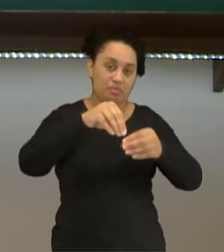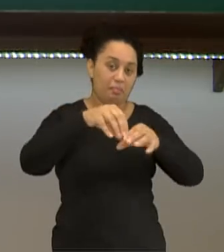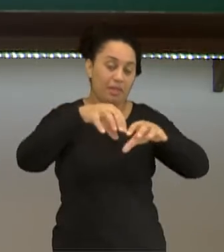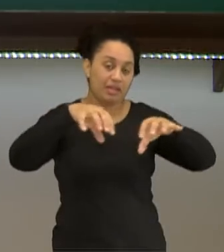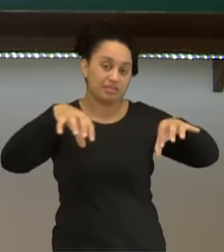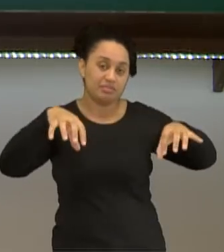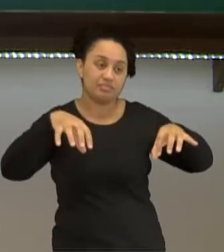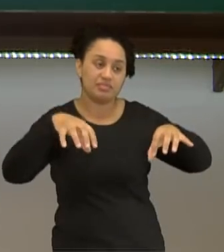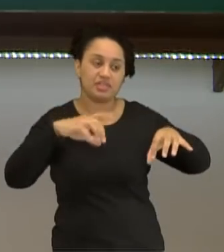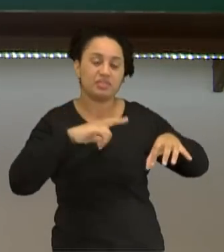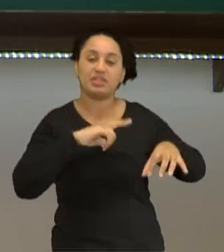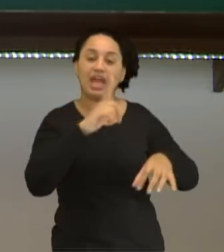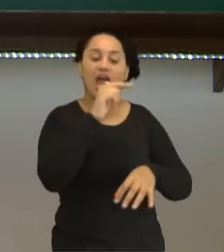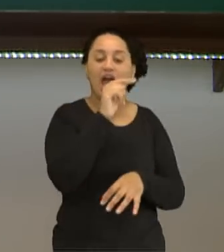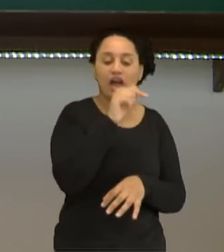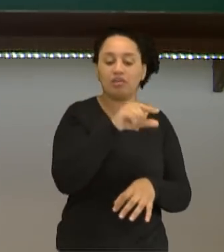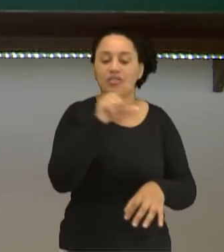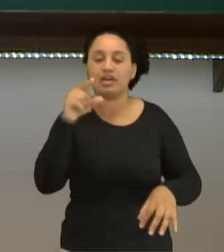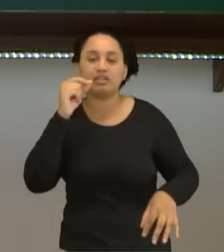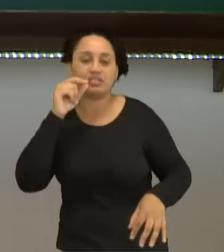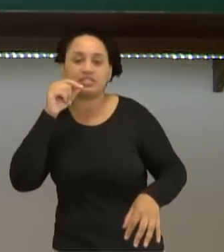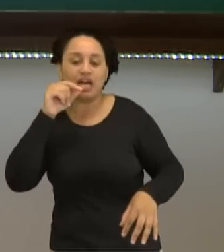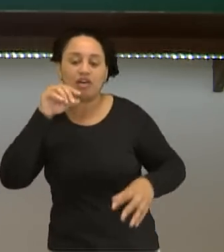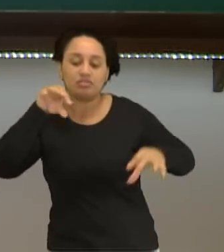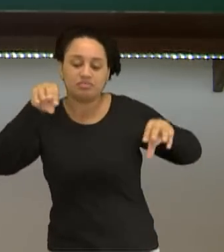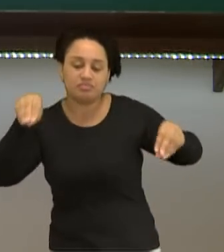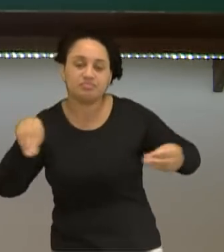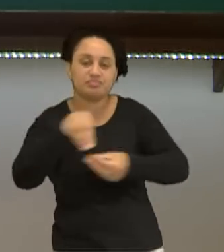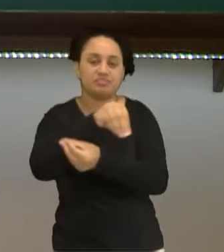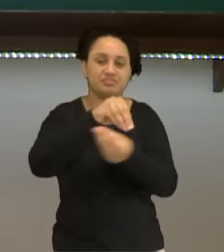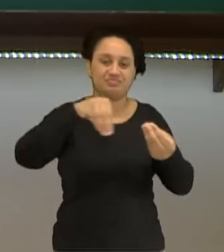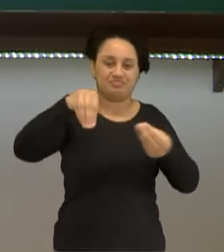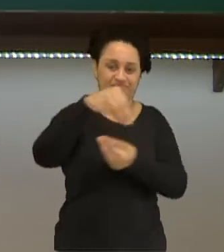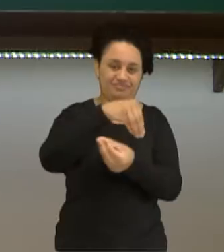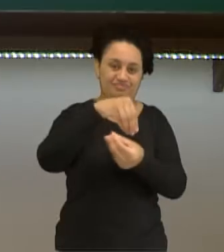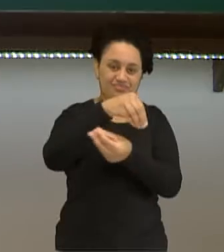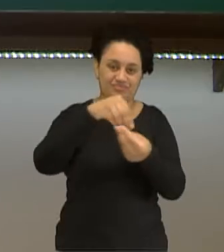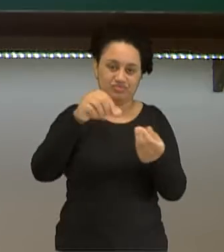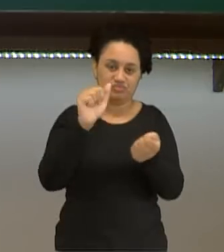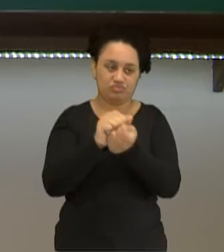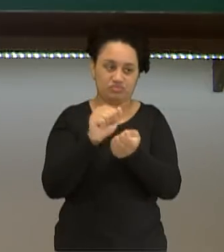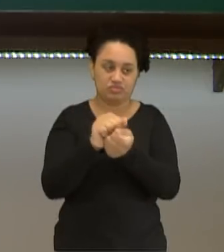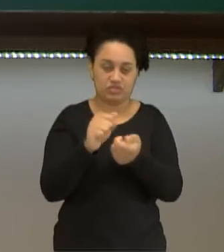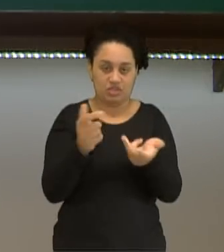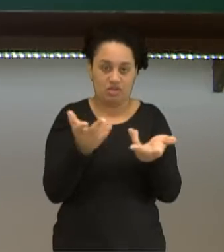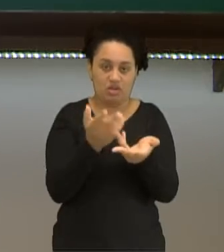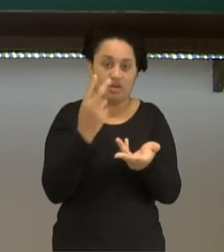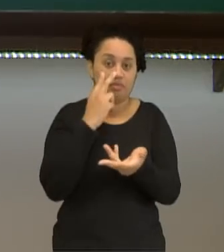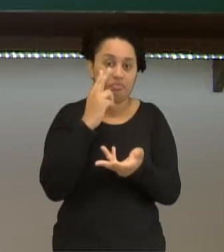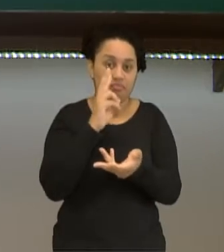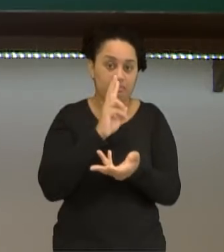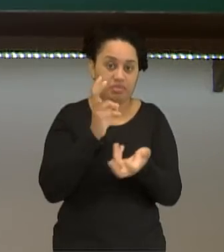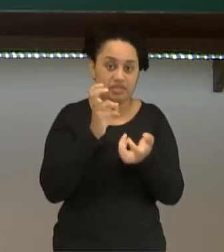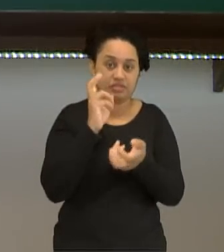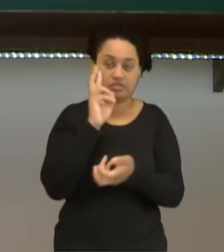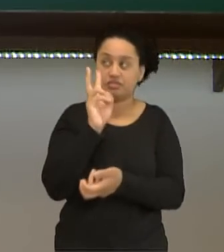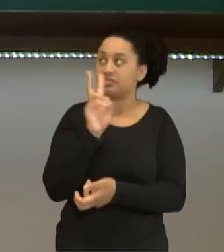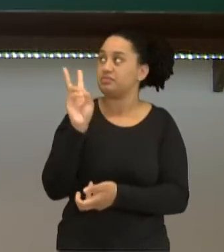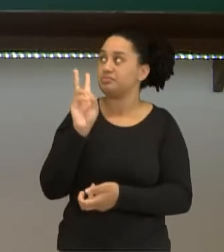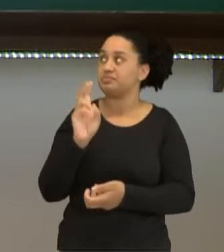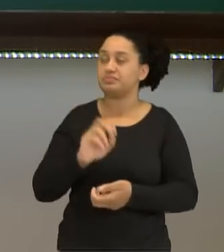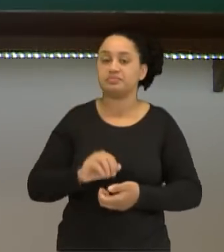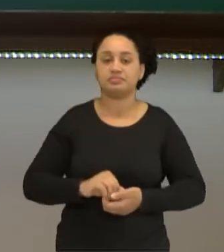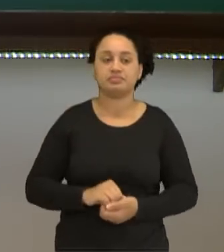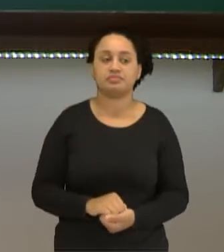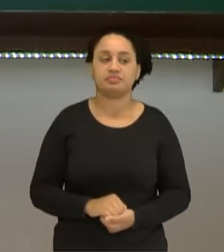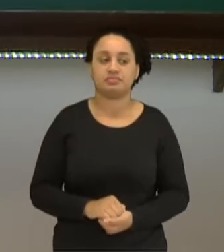ter mais água e nem mais sal. Eu vou ter uma solução. Tá certo? No qual o solvente é a água e